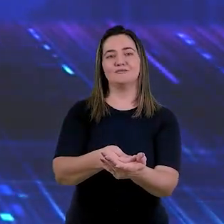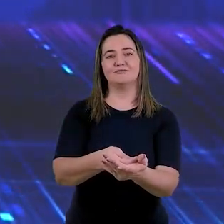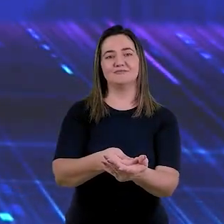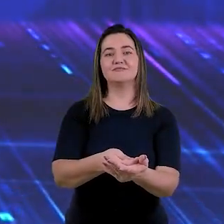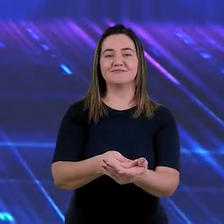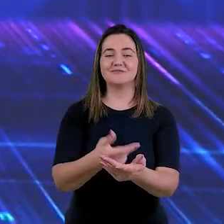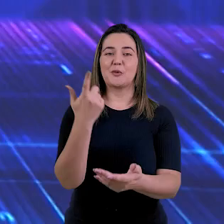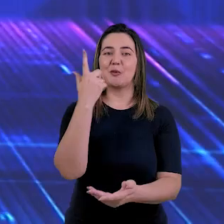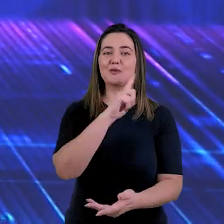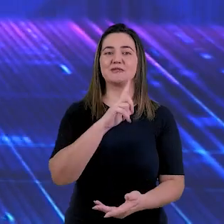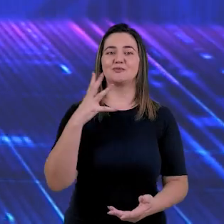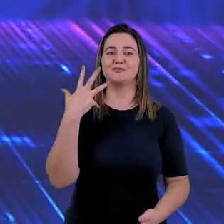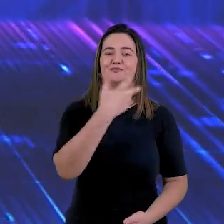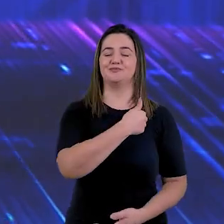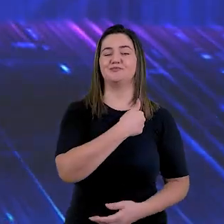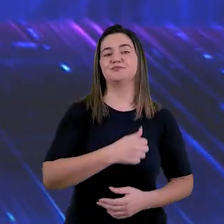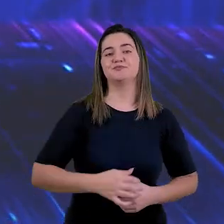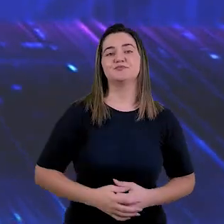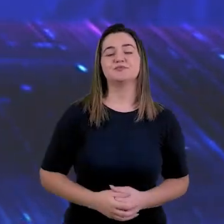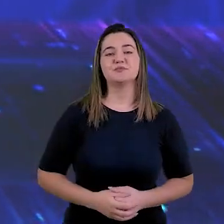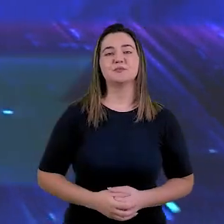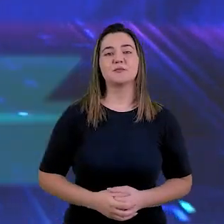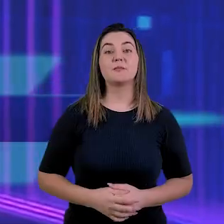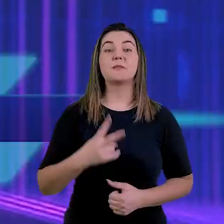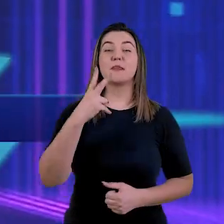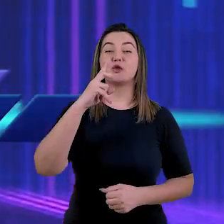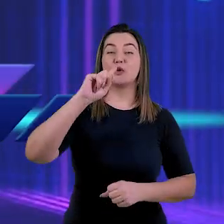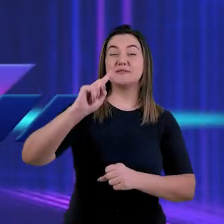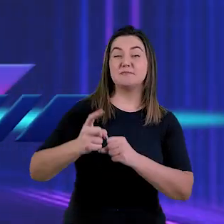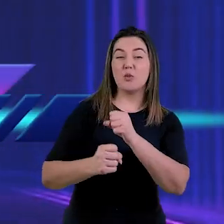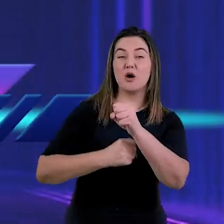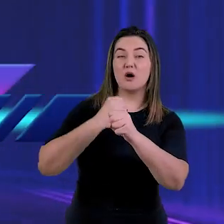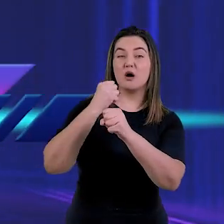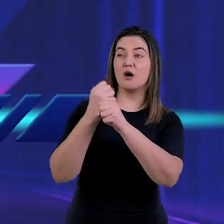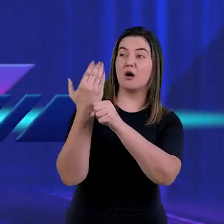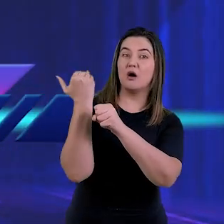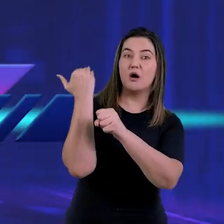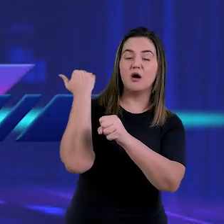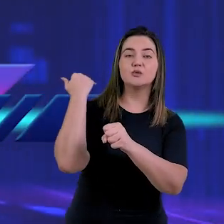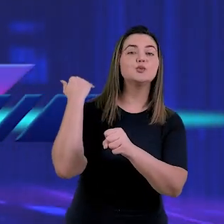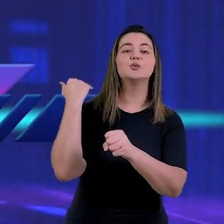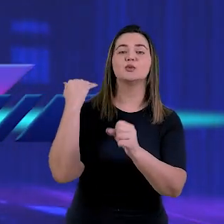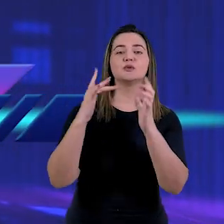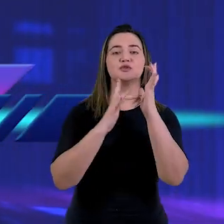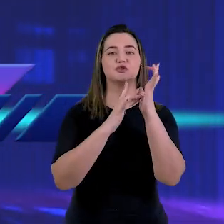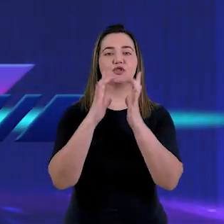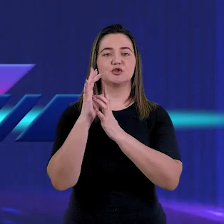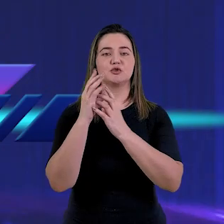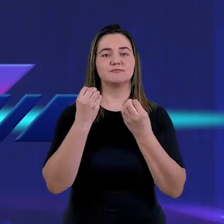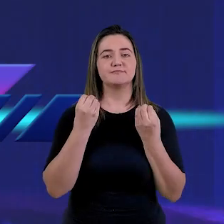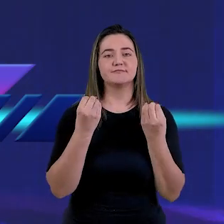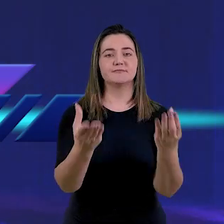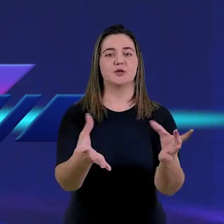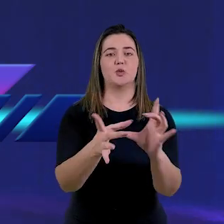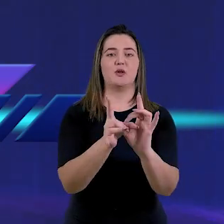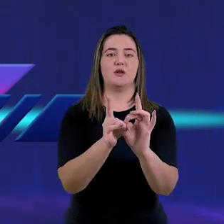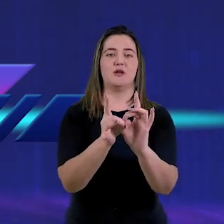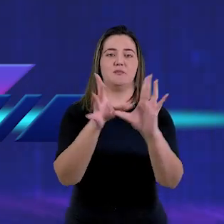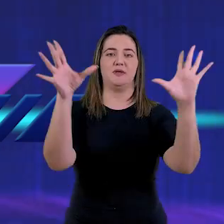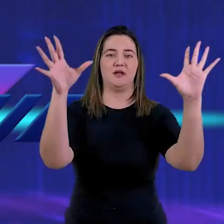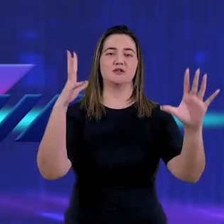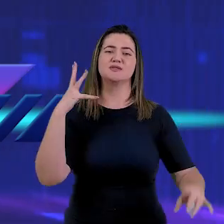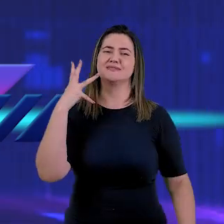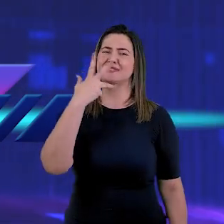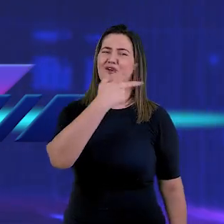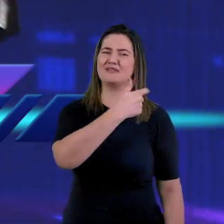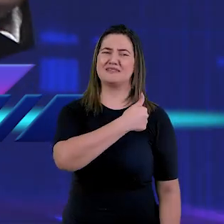da salvação. Há dois mil anos, Jesus Cristo concedeu liberdade e